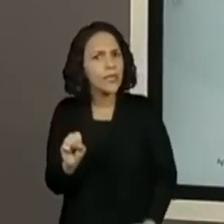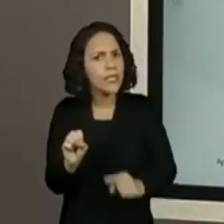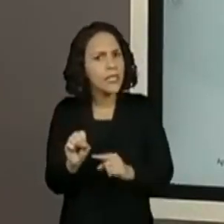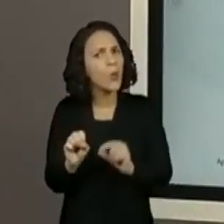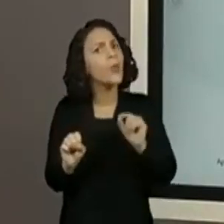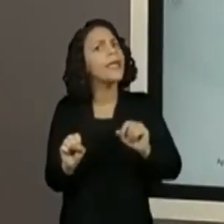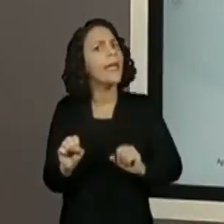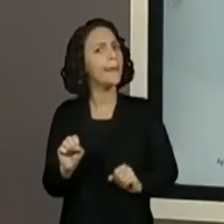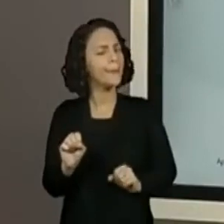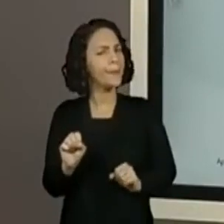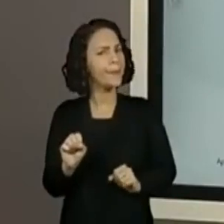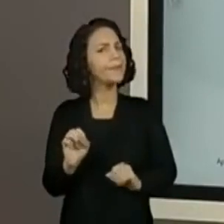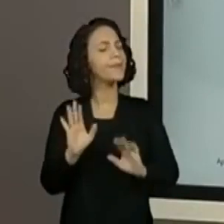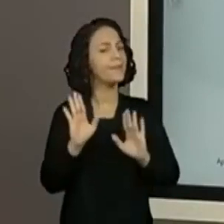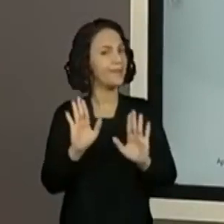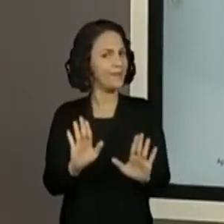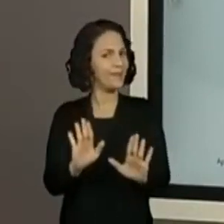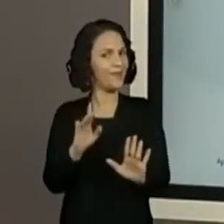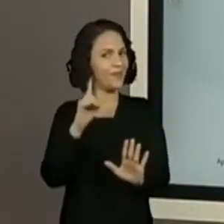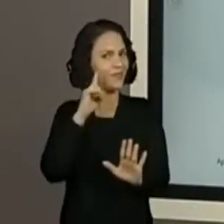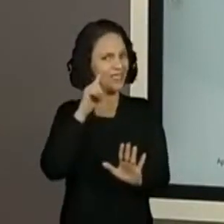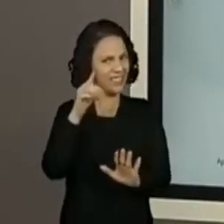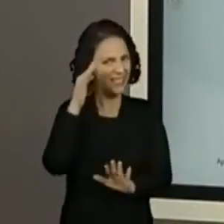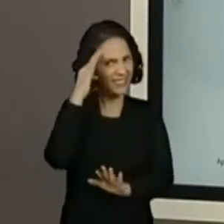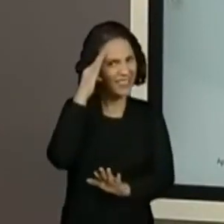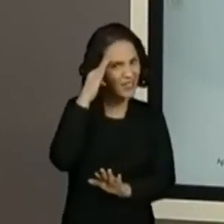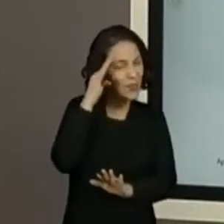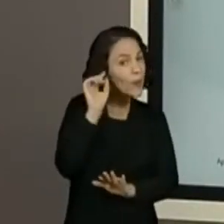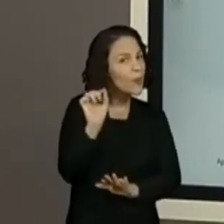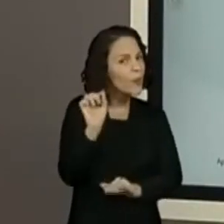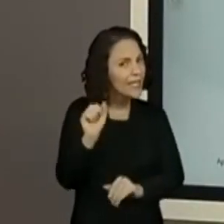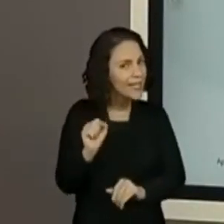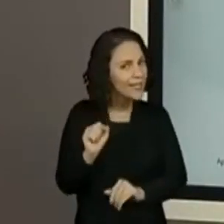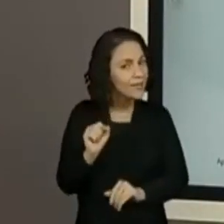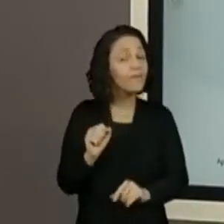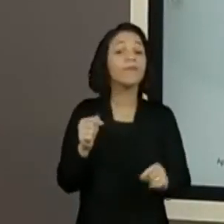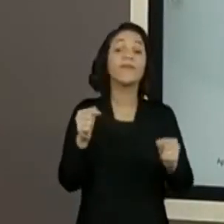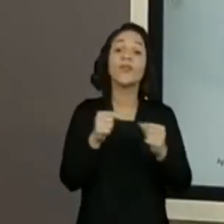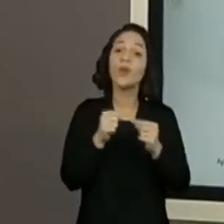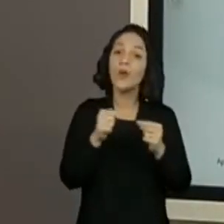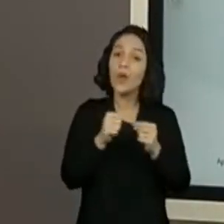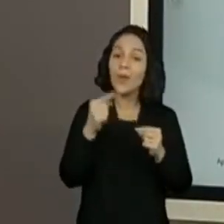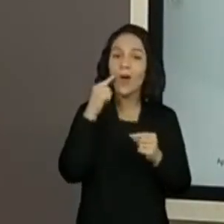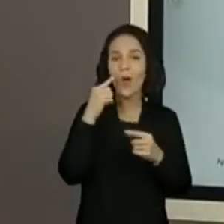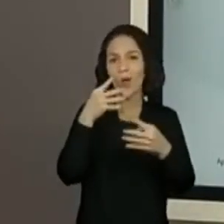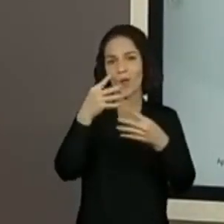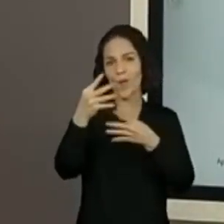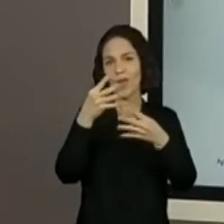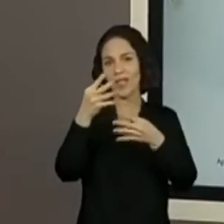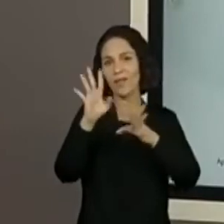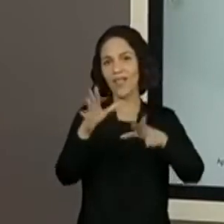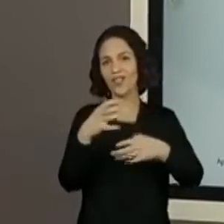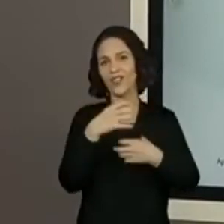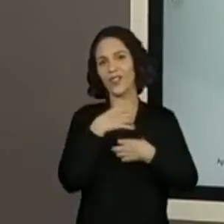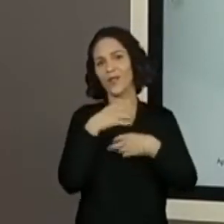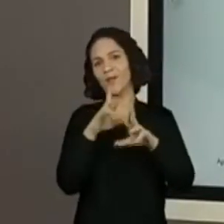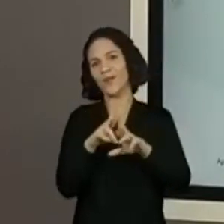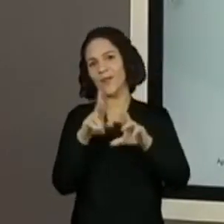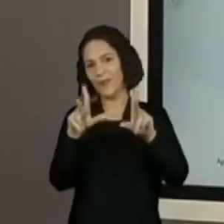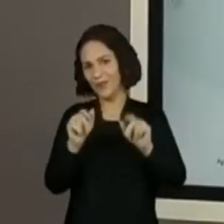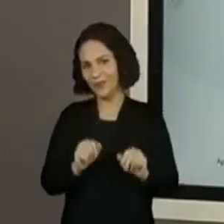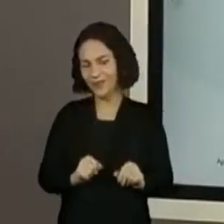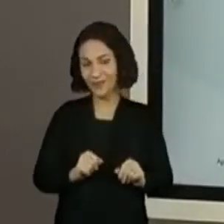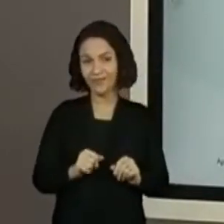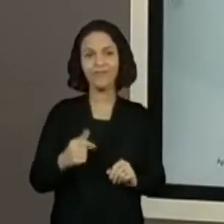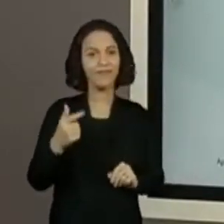minha aula? Será que vocês sabem? Tem a ver com quadrinha, só que eu trouxe um formato diferente. E eu tenho